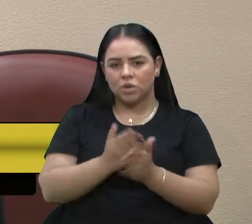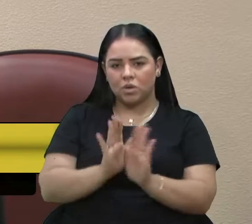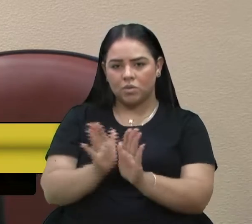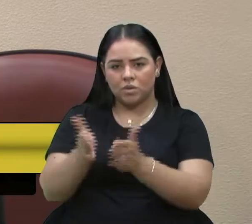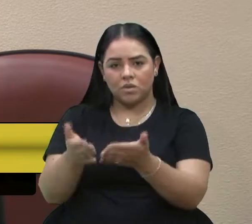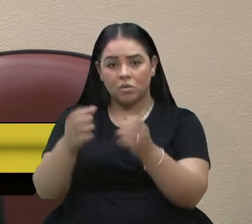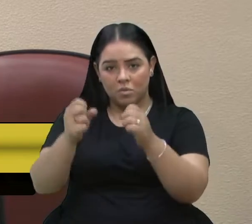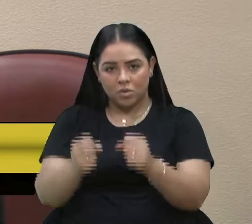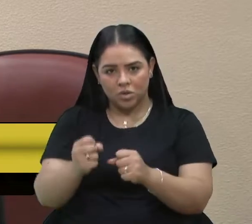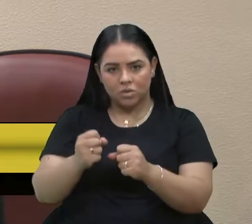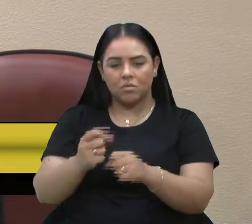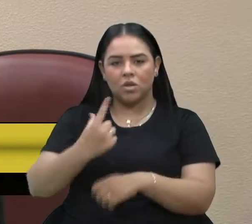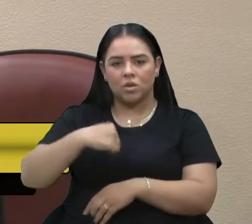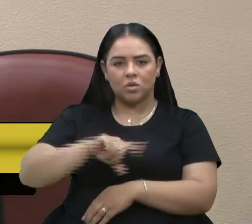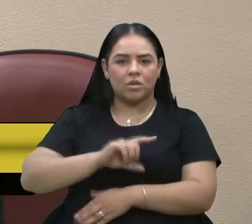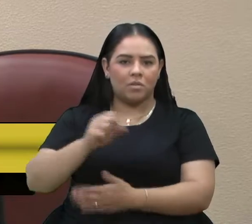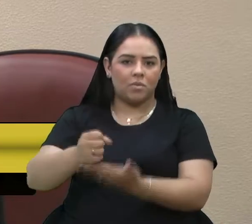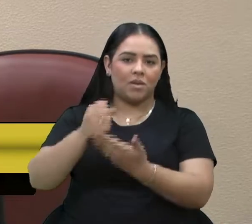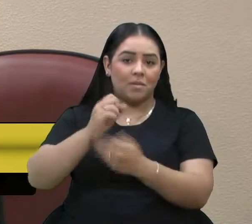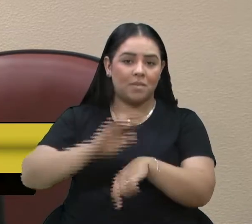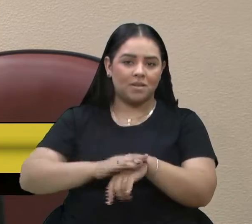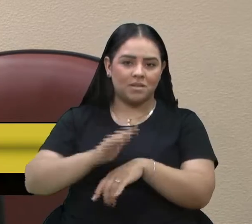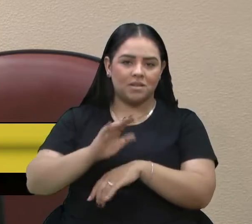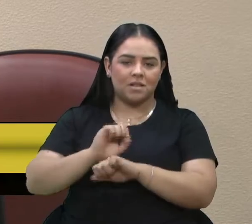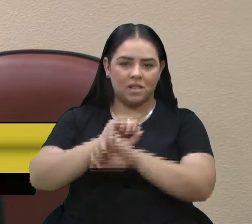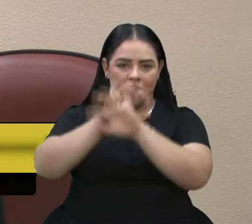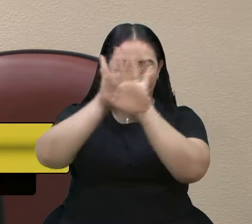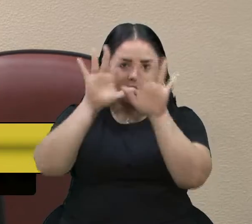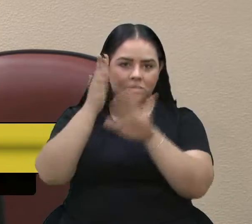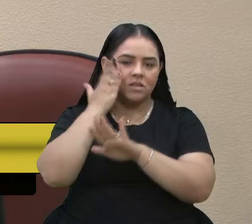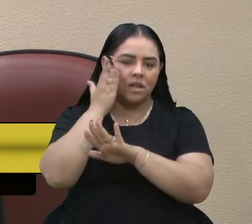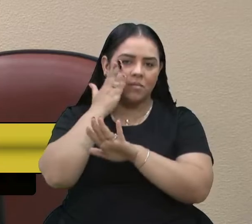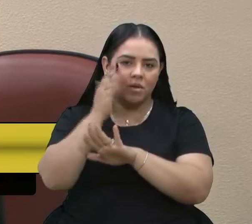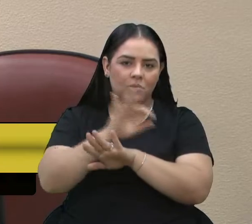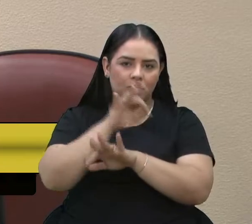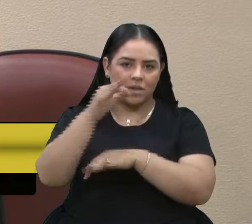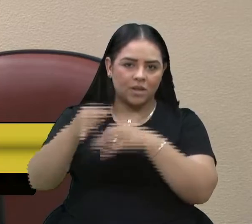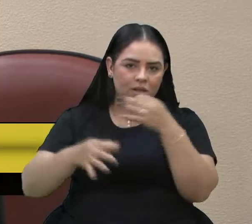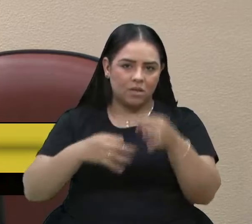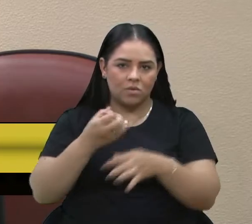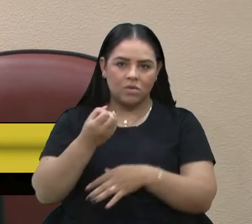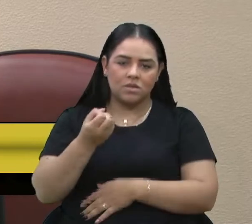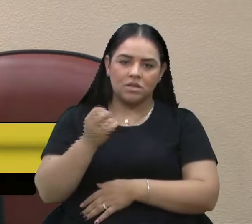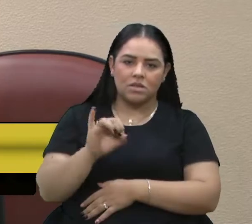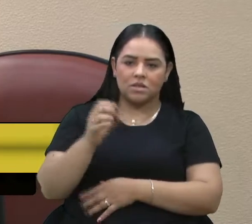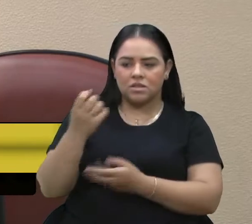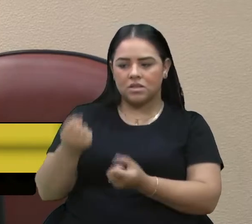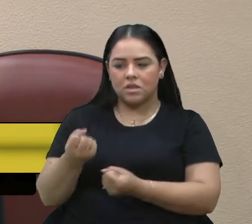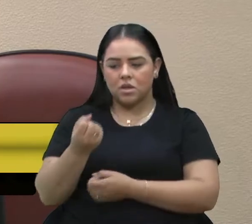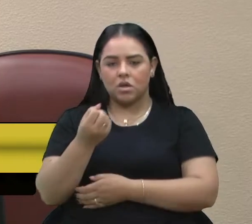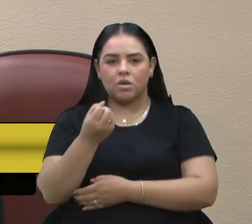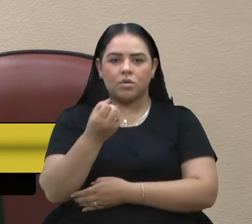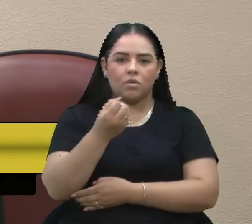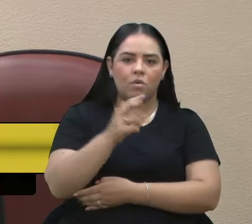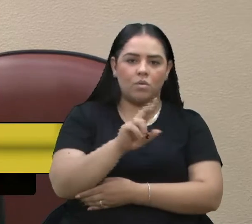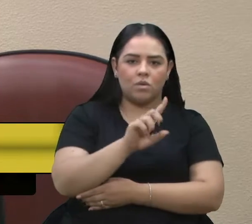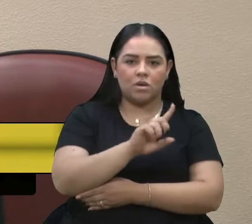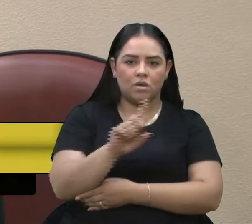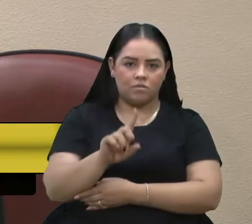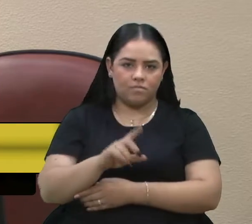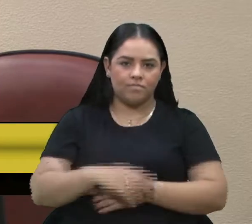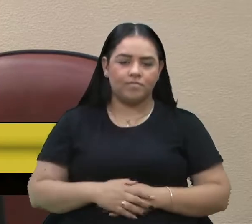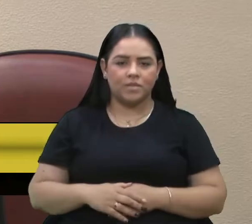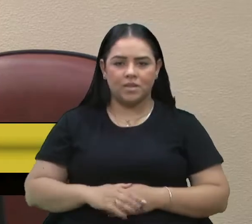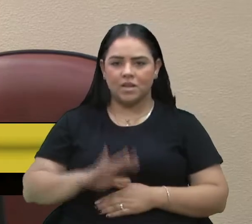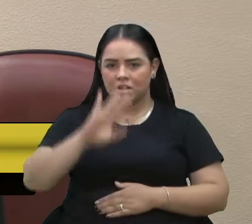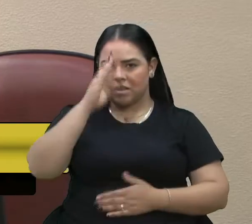para nos trazer mais subsídios em relação a isso, para reforçar a nossa opinião favorável ou contrária. Acho que